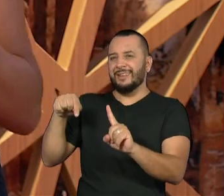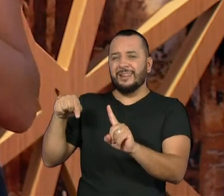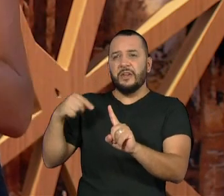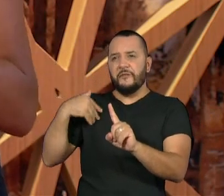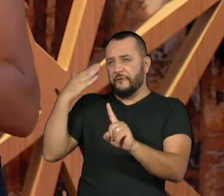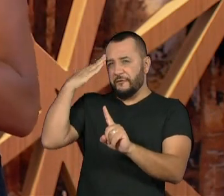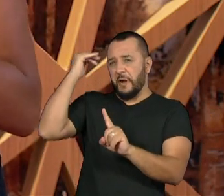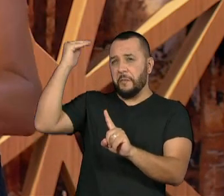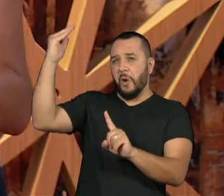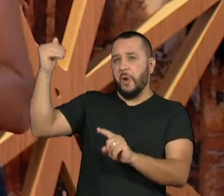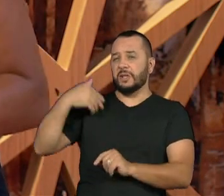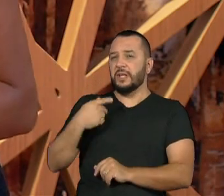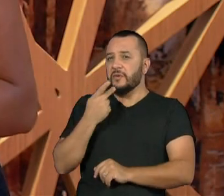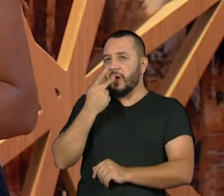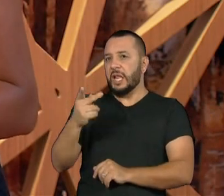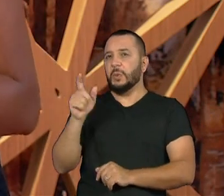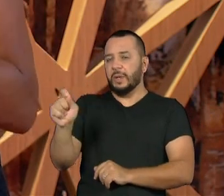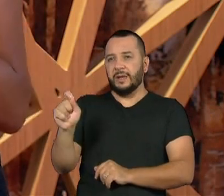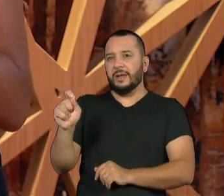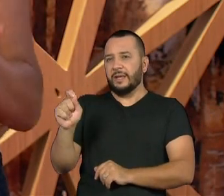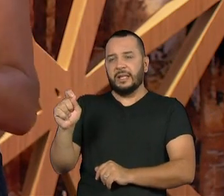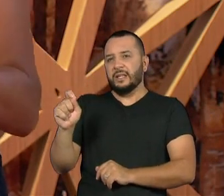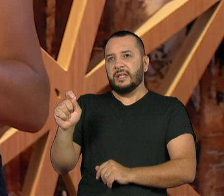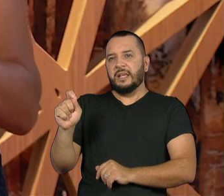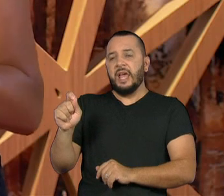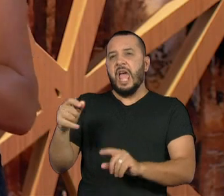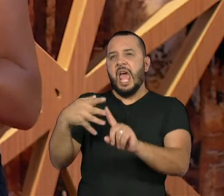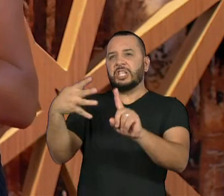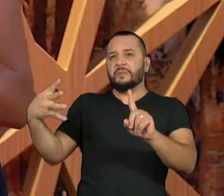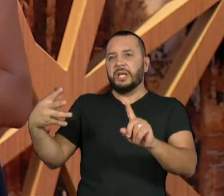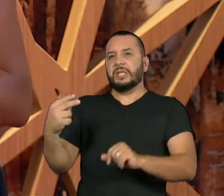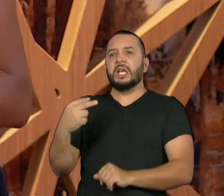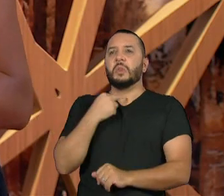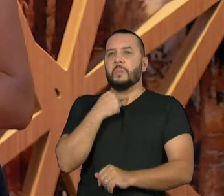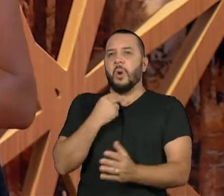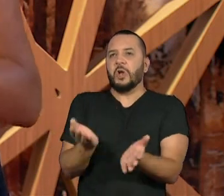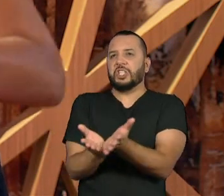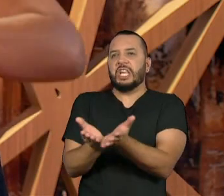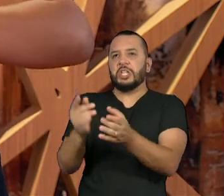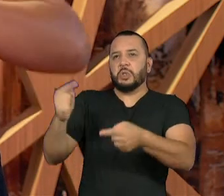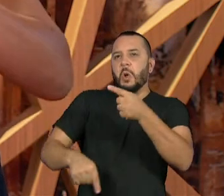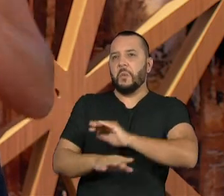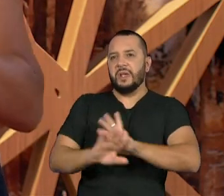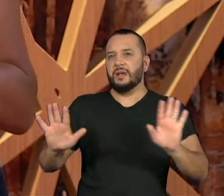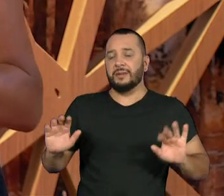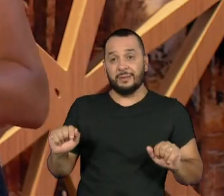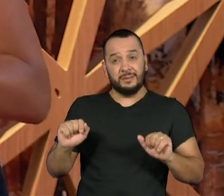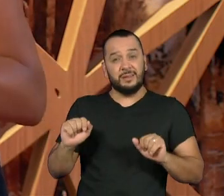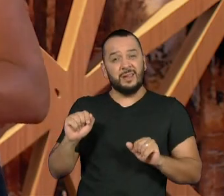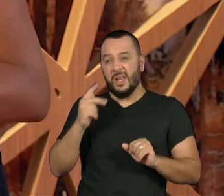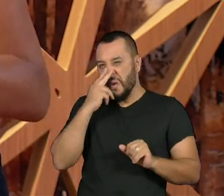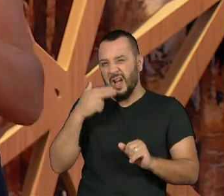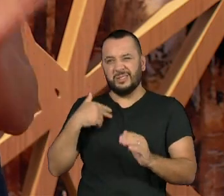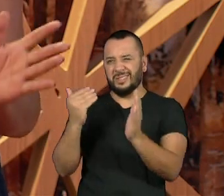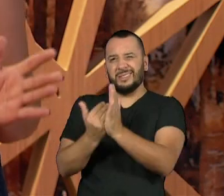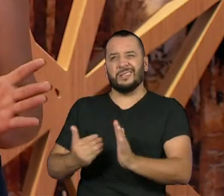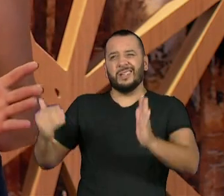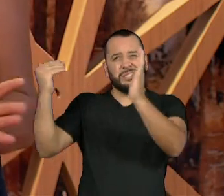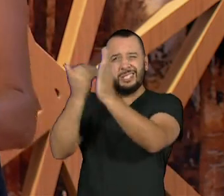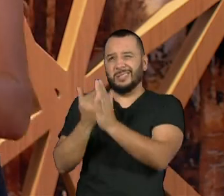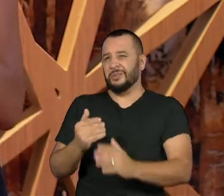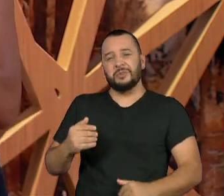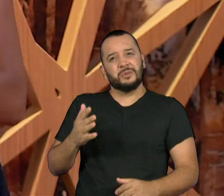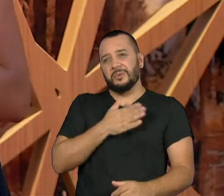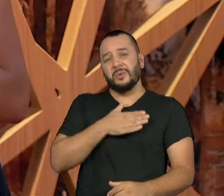famosas, dizendo que tem que se combater e que LGBT não pode ser cristão. Então, acho que extremismos não é legal nem de um